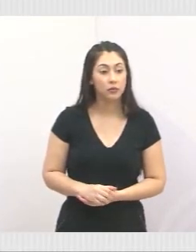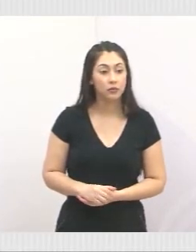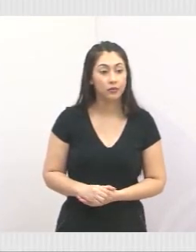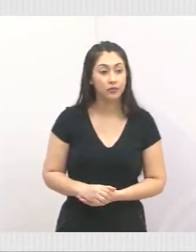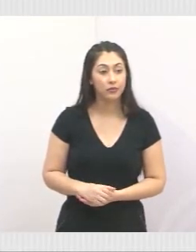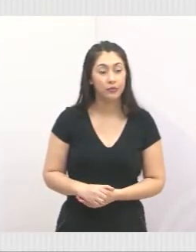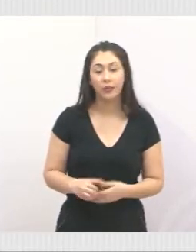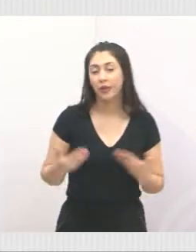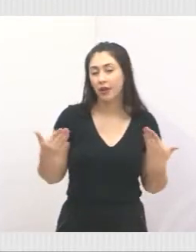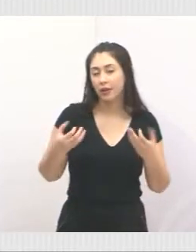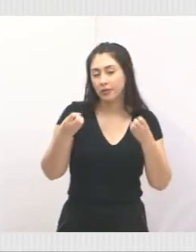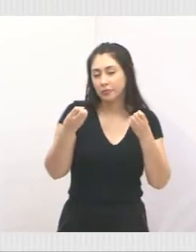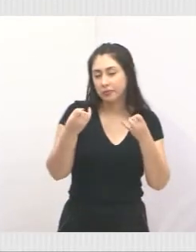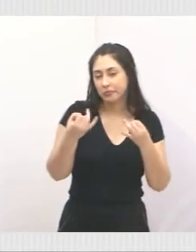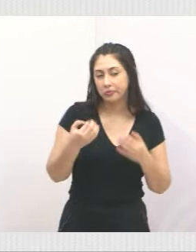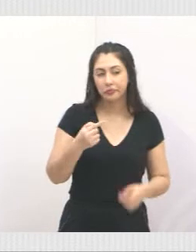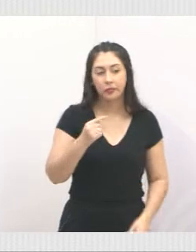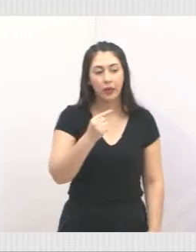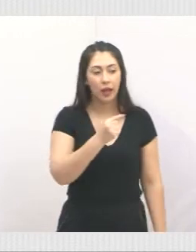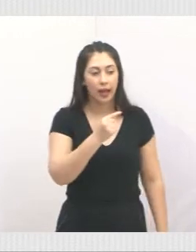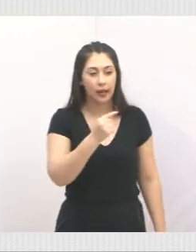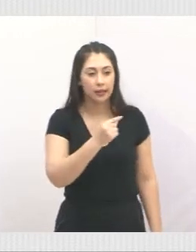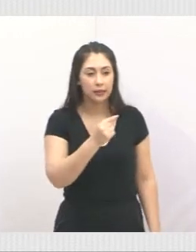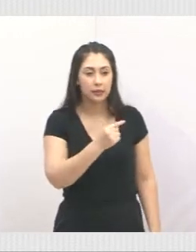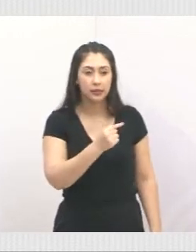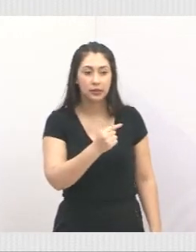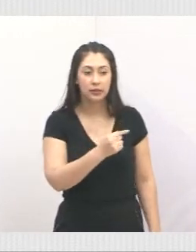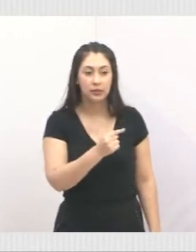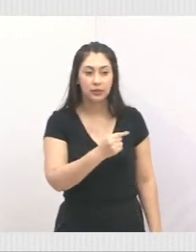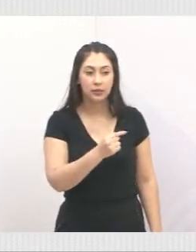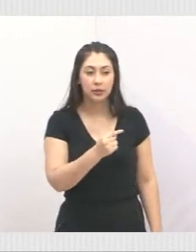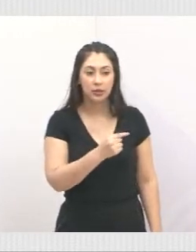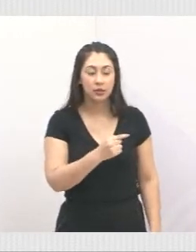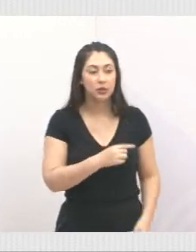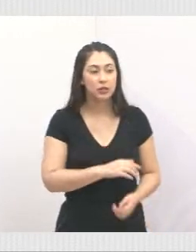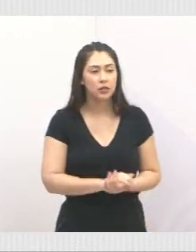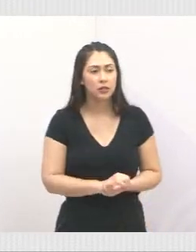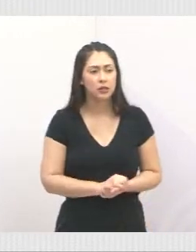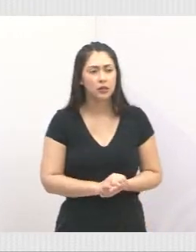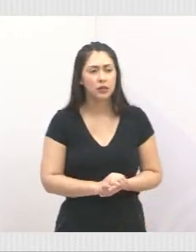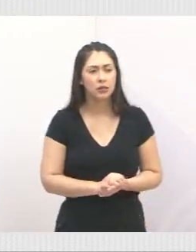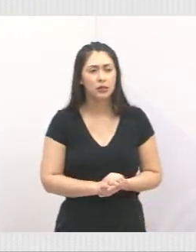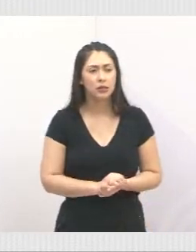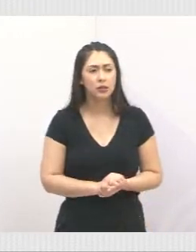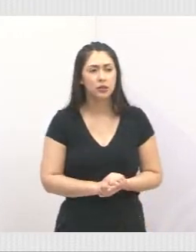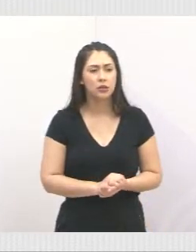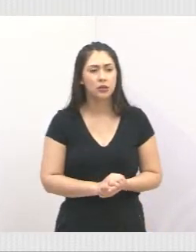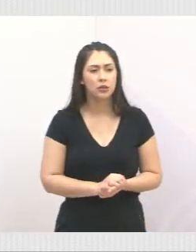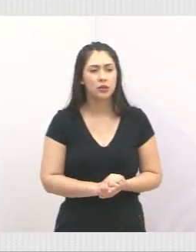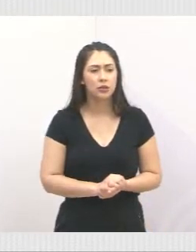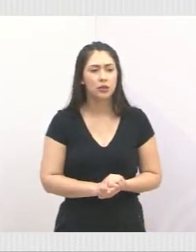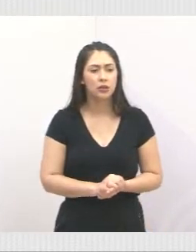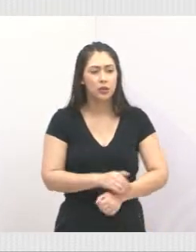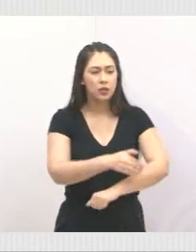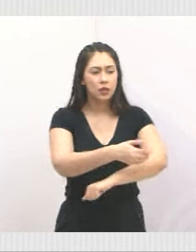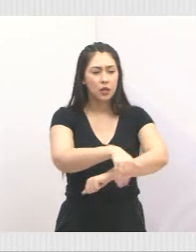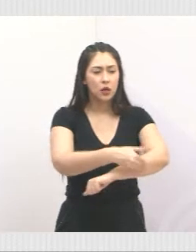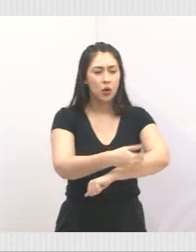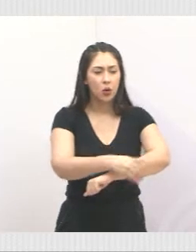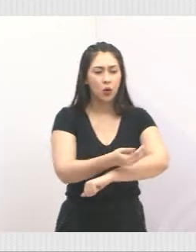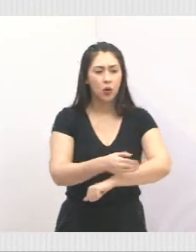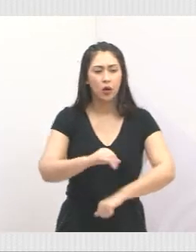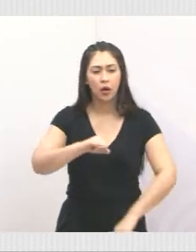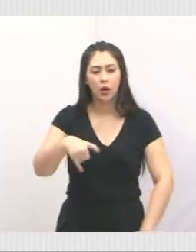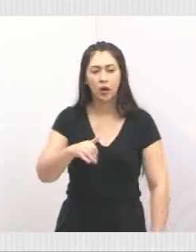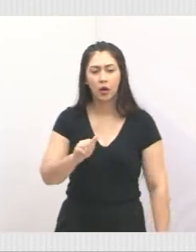Aí eu vou falar um pouquinho. Isso aí fica lá na Estrada Municipal de Aguari, para quem vai para a represa.